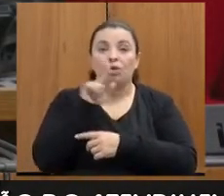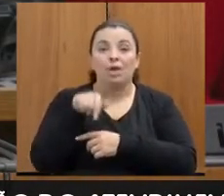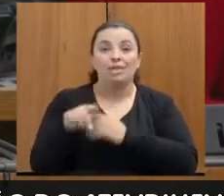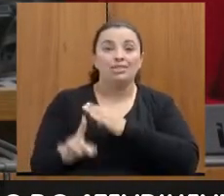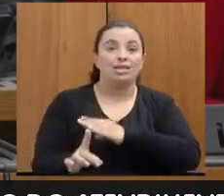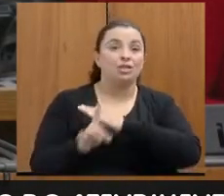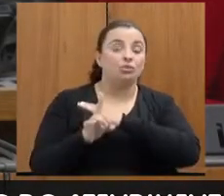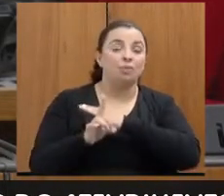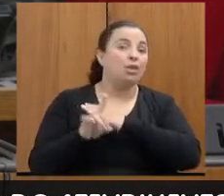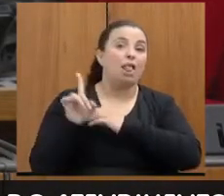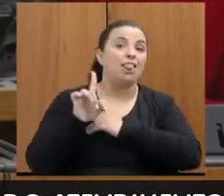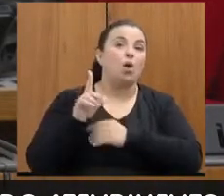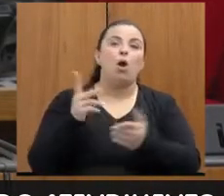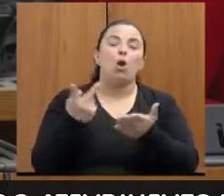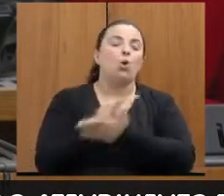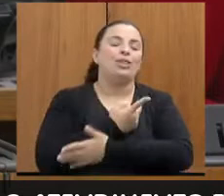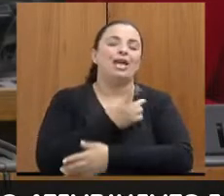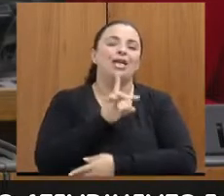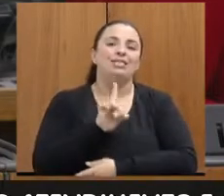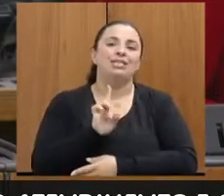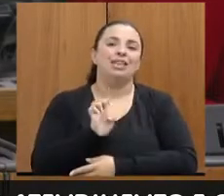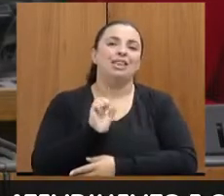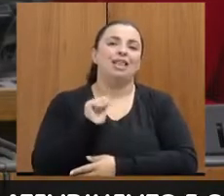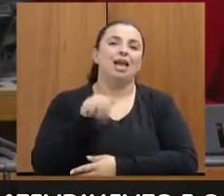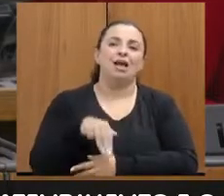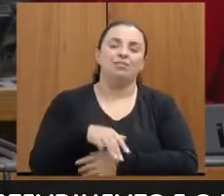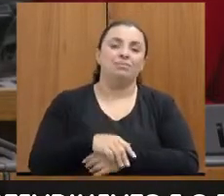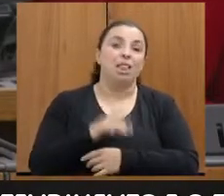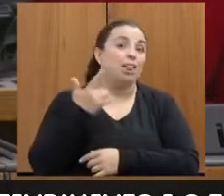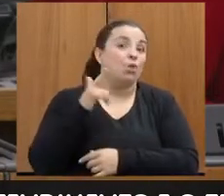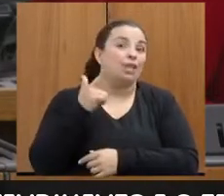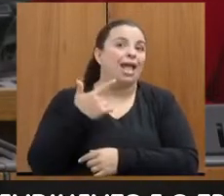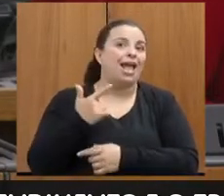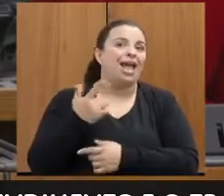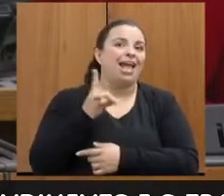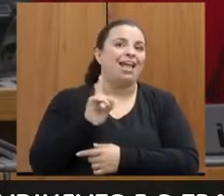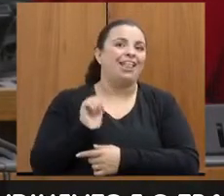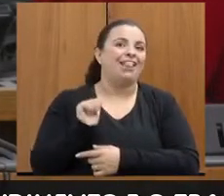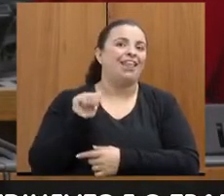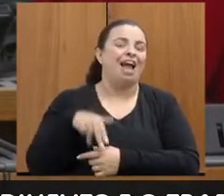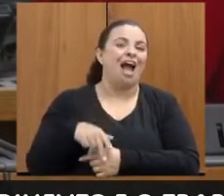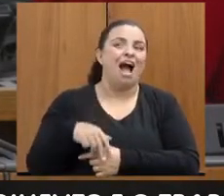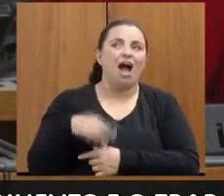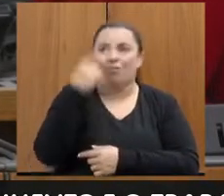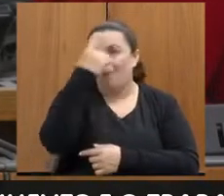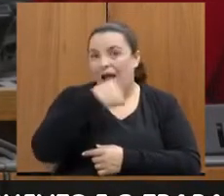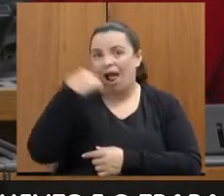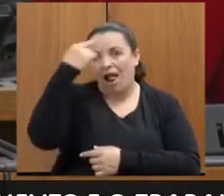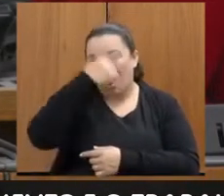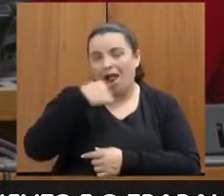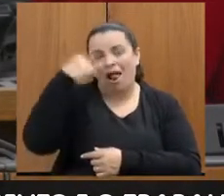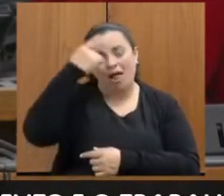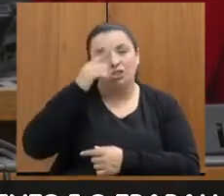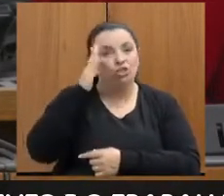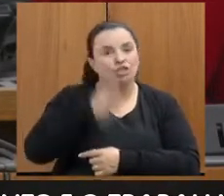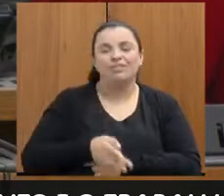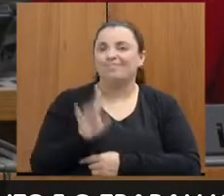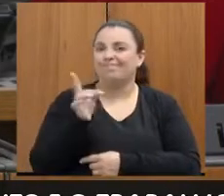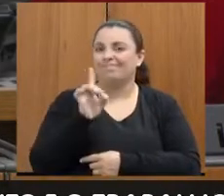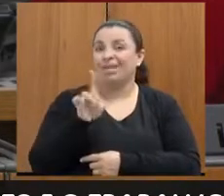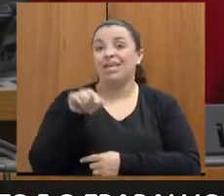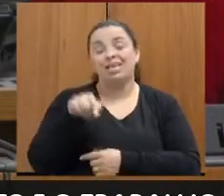não é feito na DEAN. A gente não tem DEANs 24 horas no interior do Estado. Isso é feito, então, no plantão policial e